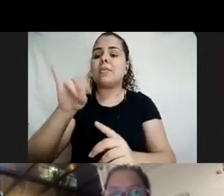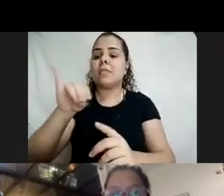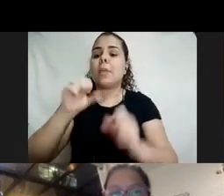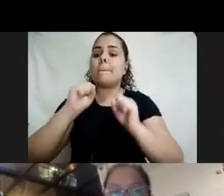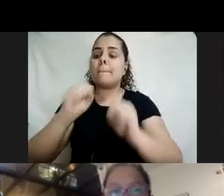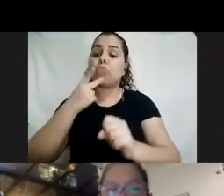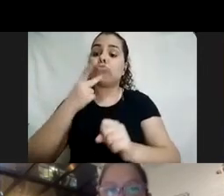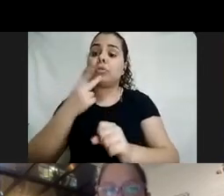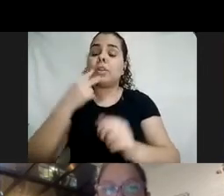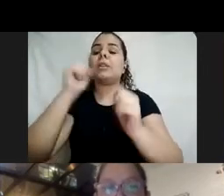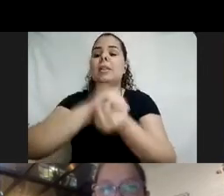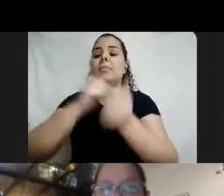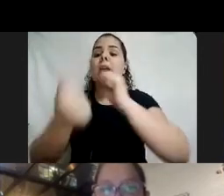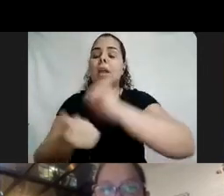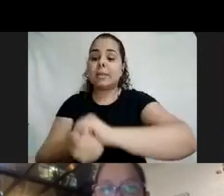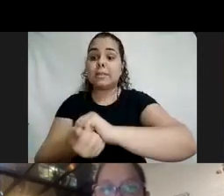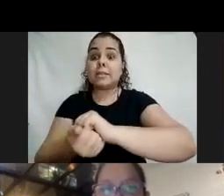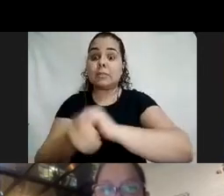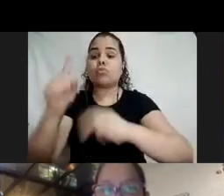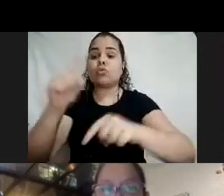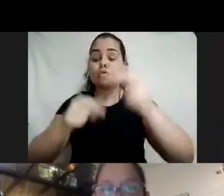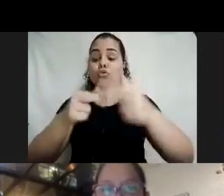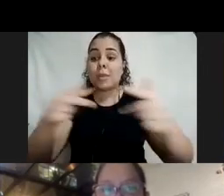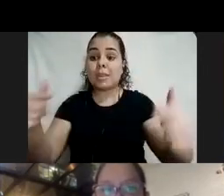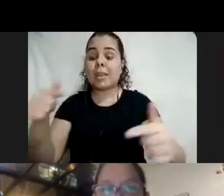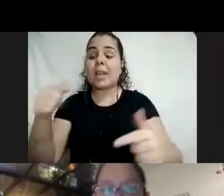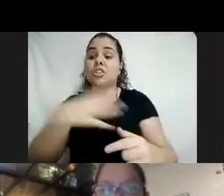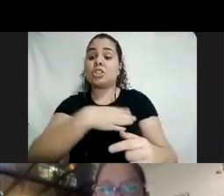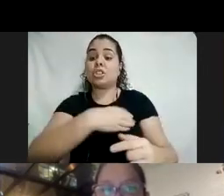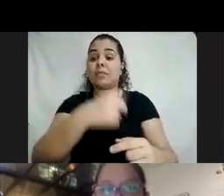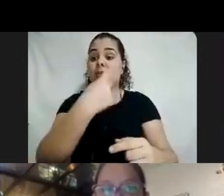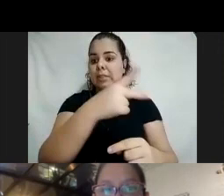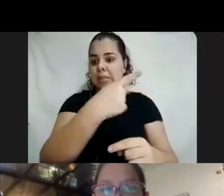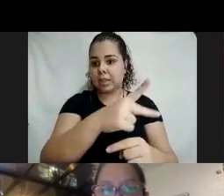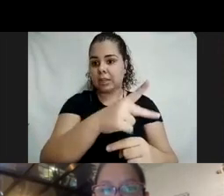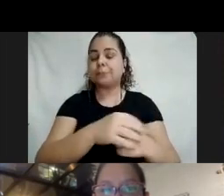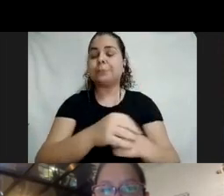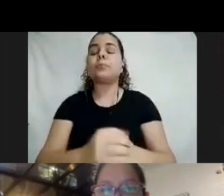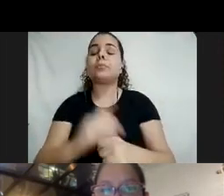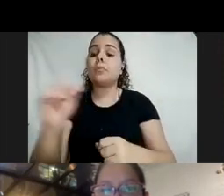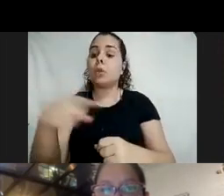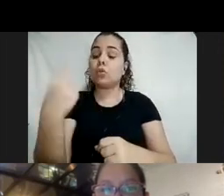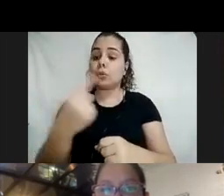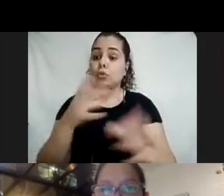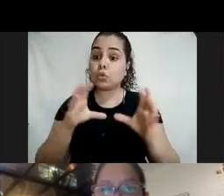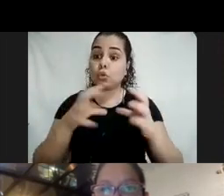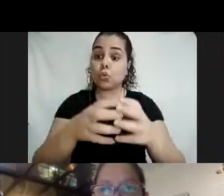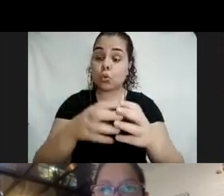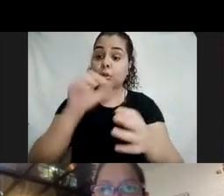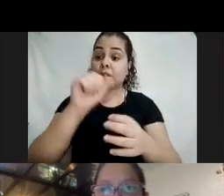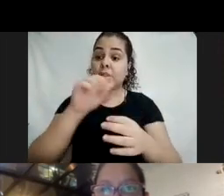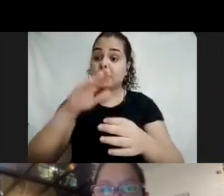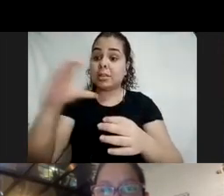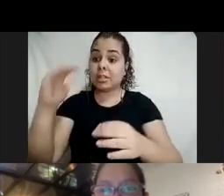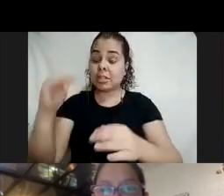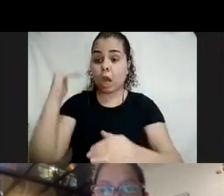Clarinha, da filha dela. e quem tiver interesse, a gente está com um grupo de alfabetização de adultos, porque tem